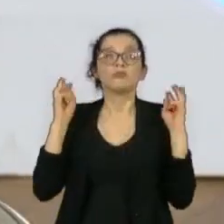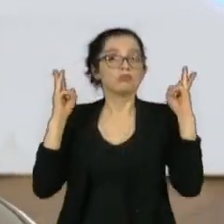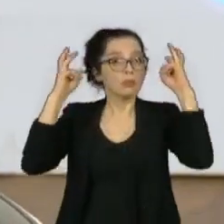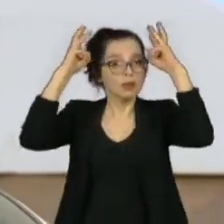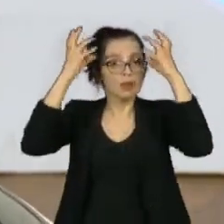ameaçadas ainda hoje. parlamentares.